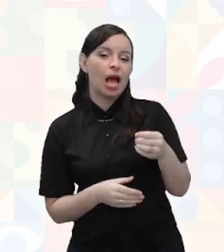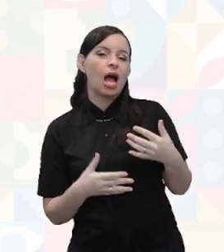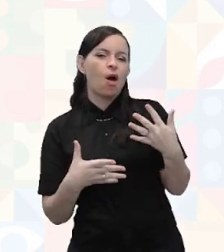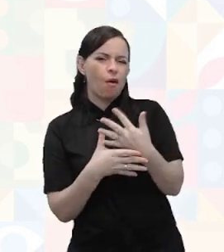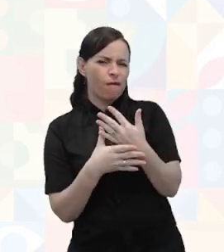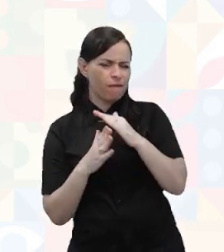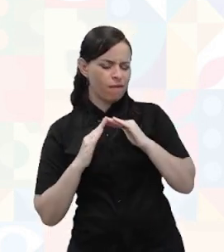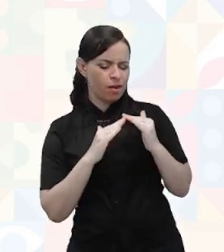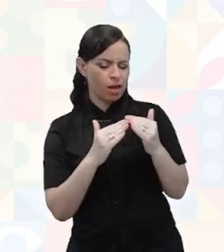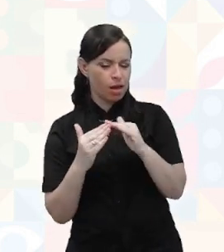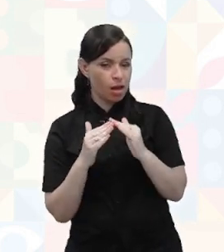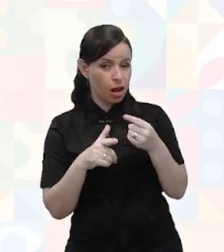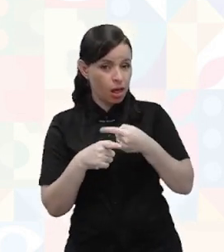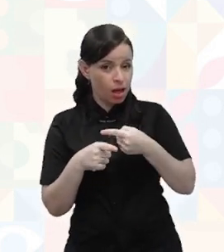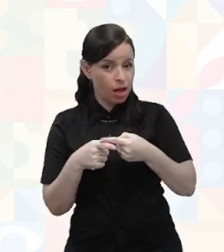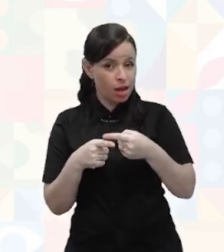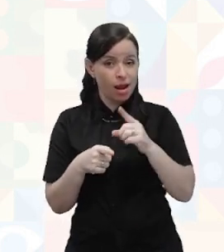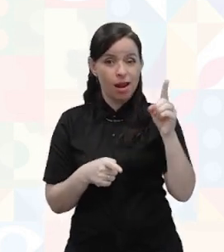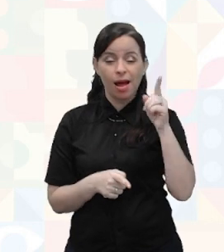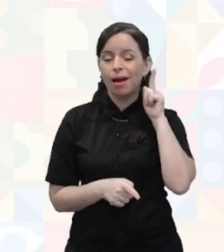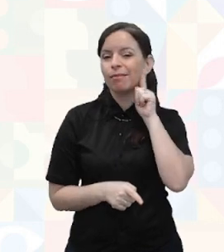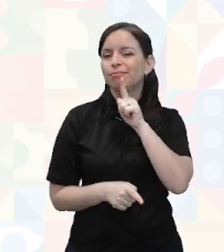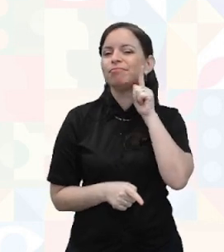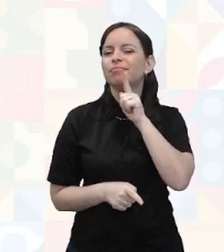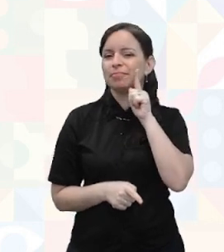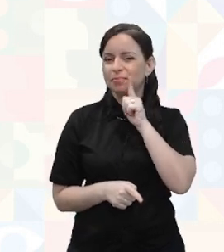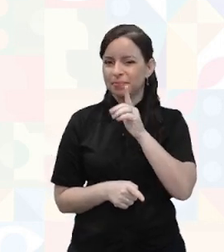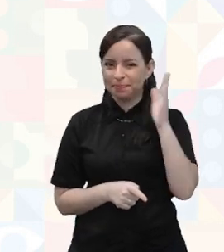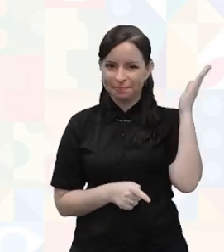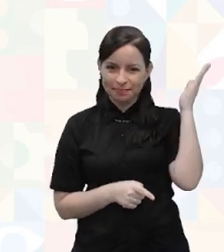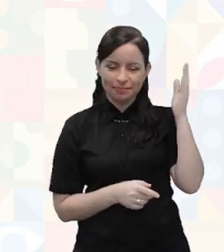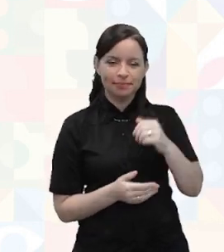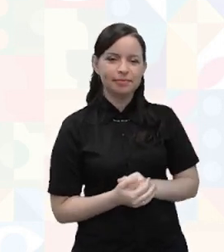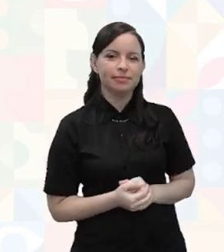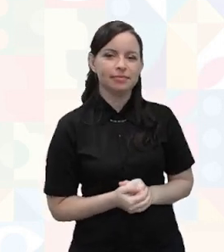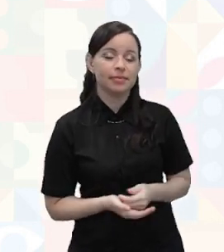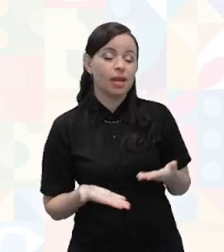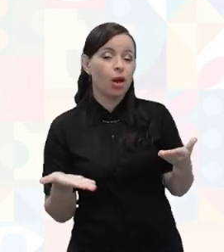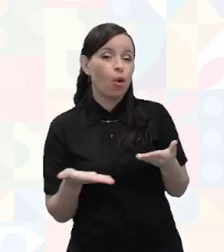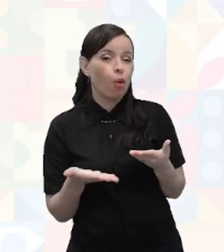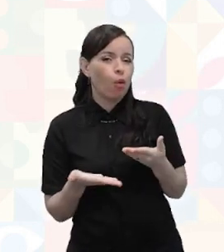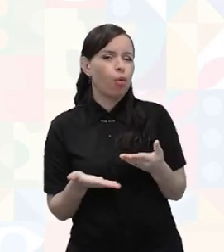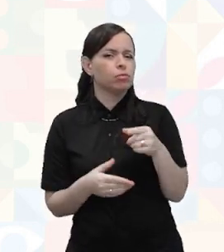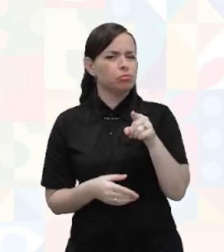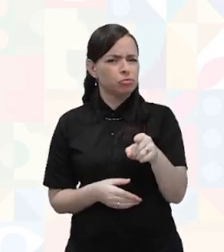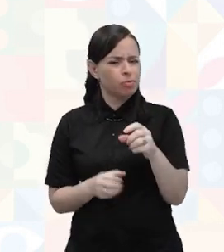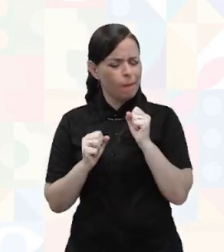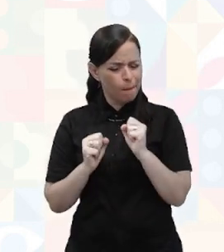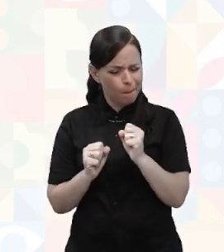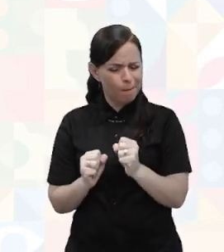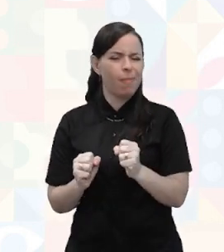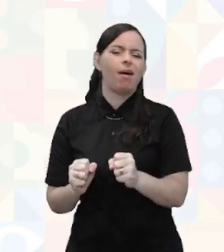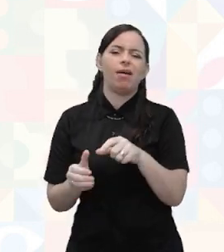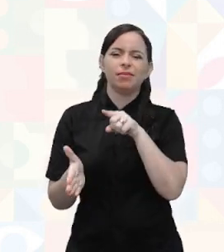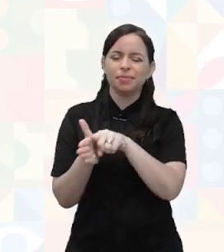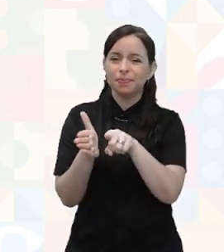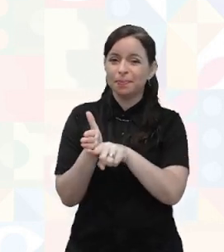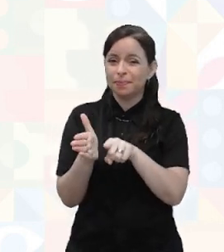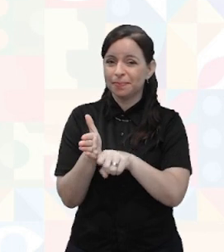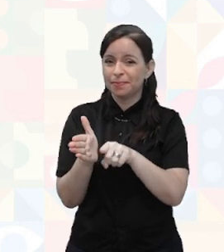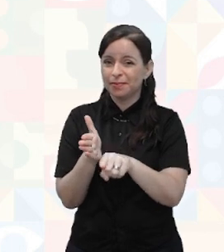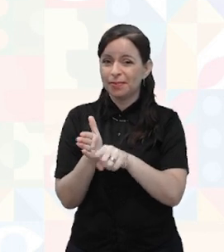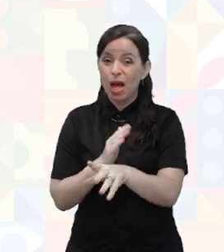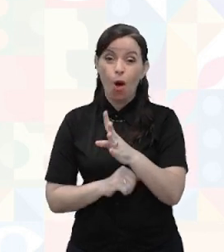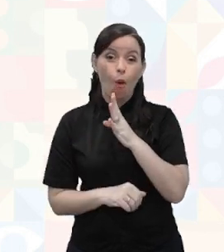vila lá situada em Massachusetts, nos Estados Unidos. Hoje, se você pesquisar, ou se você tiver a oportunidade de visitar, você vai ver que a